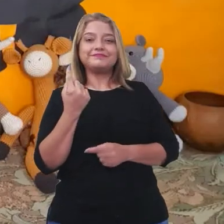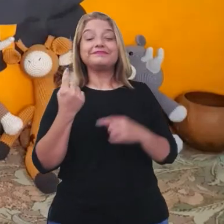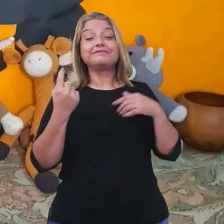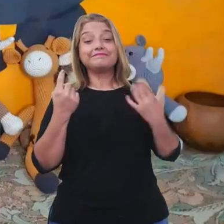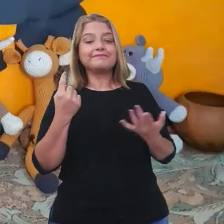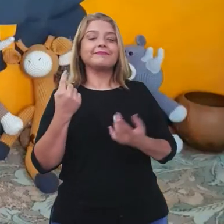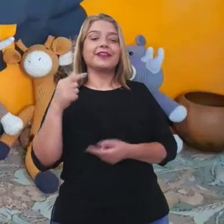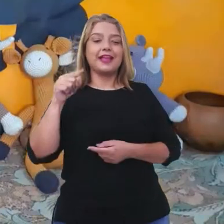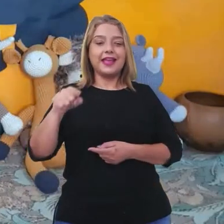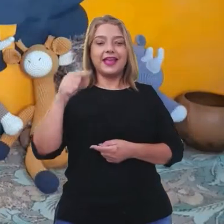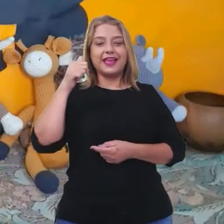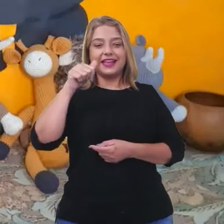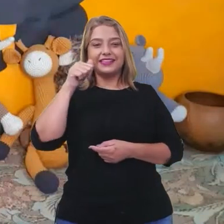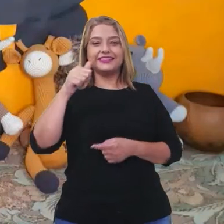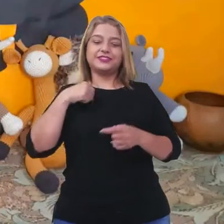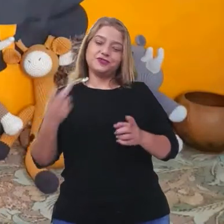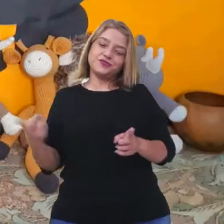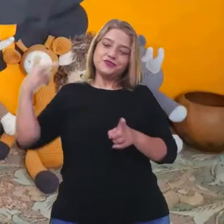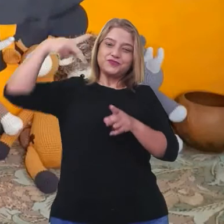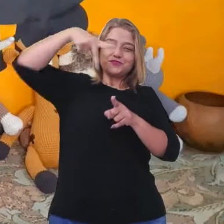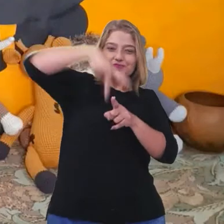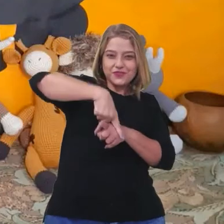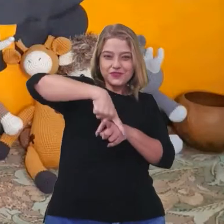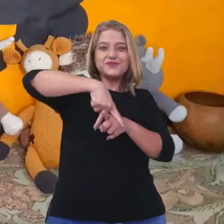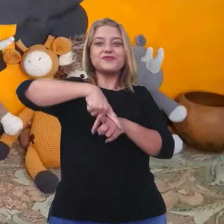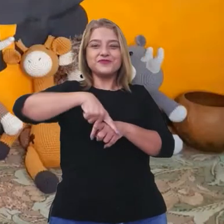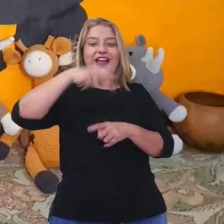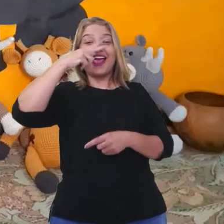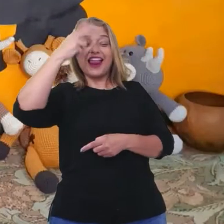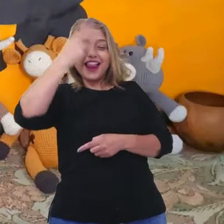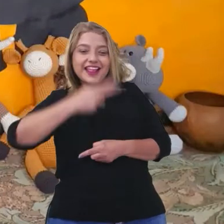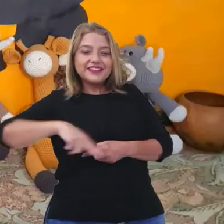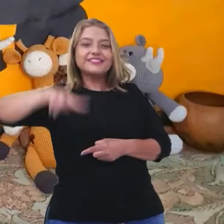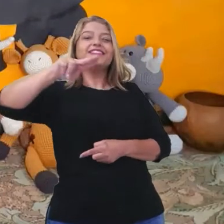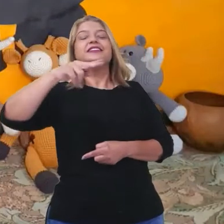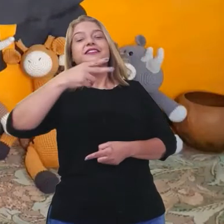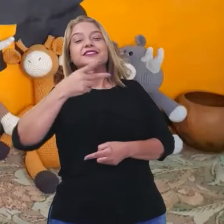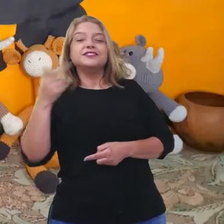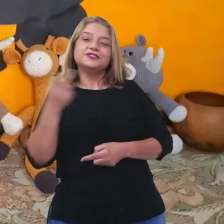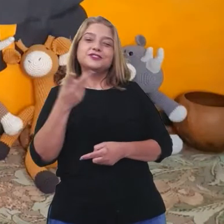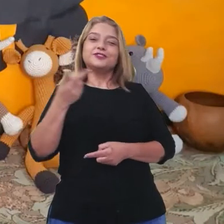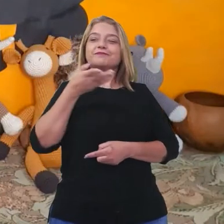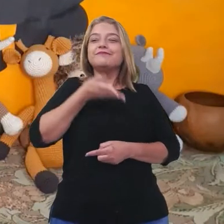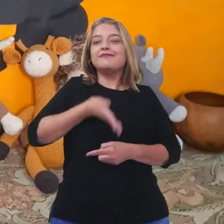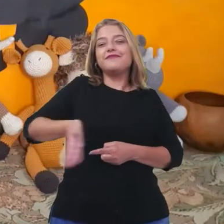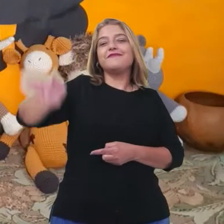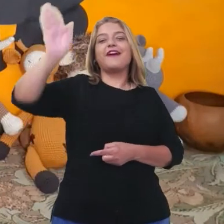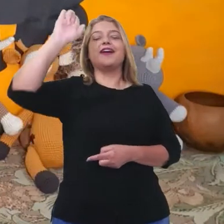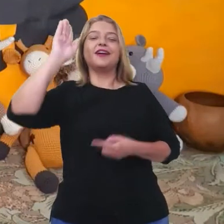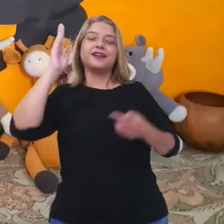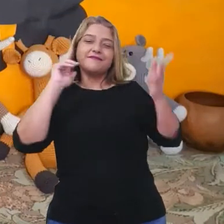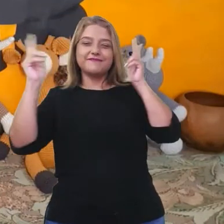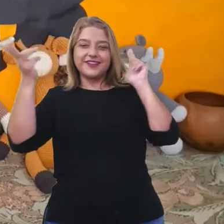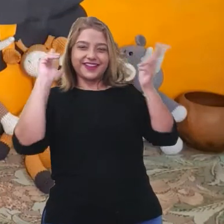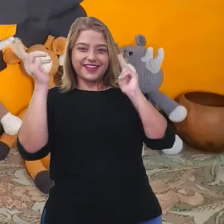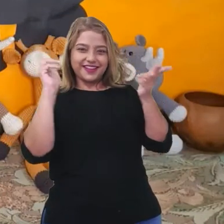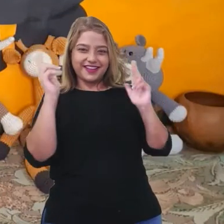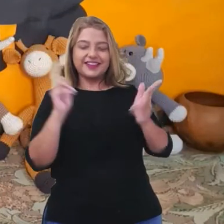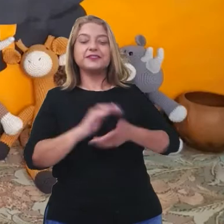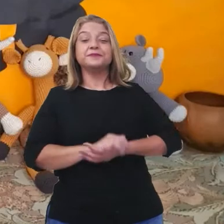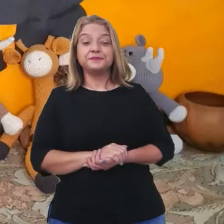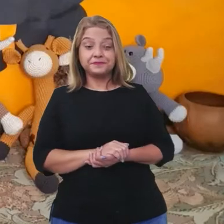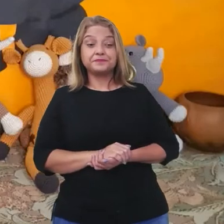subiu para amigo elefante e lá foram eles para a grande aventura.